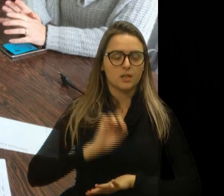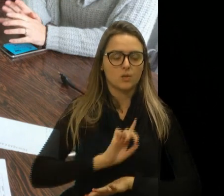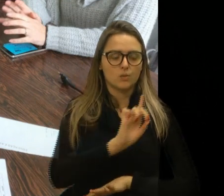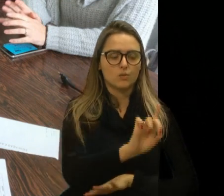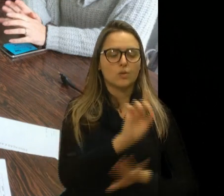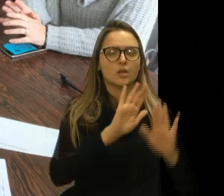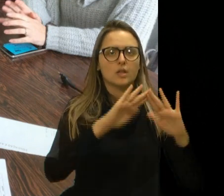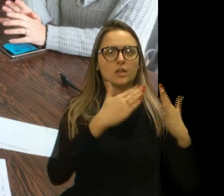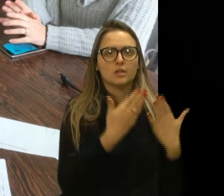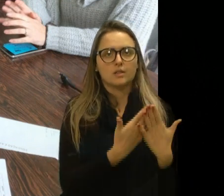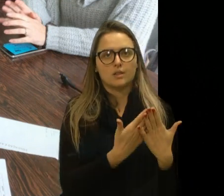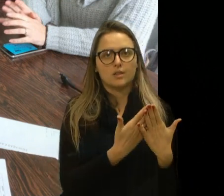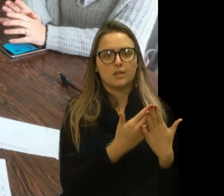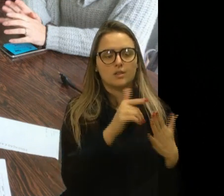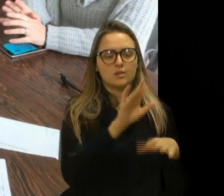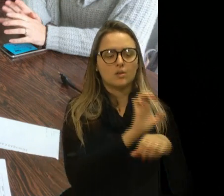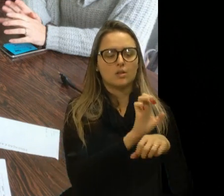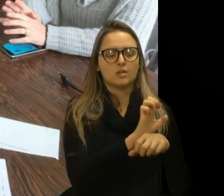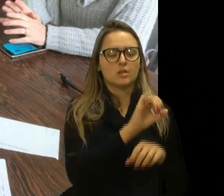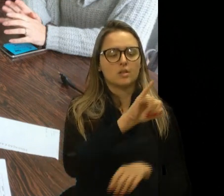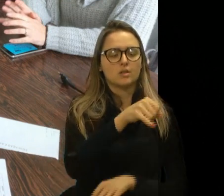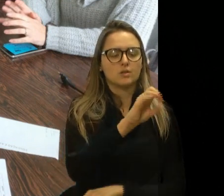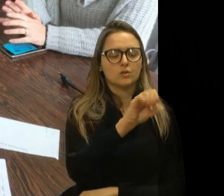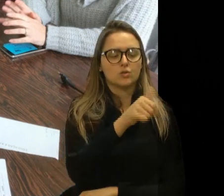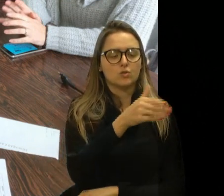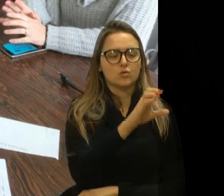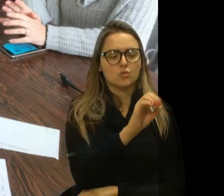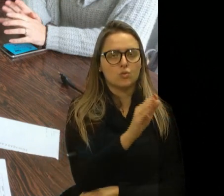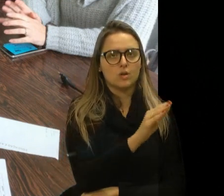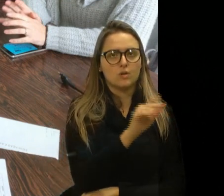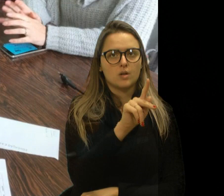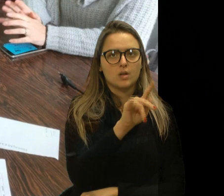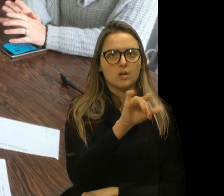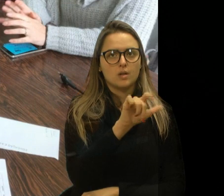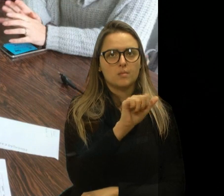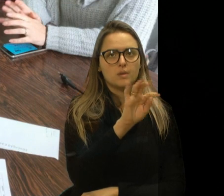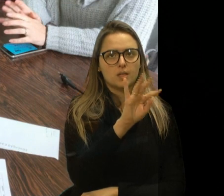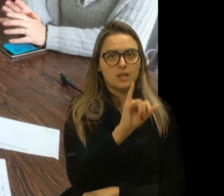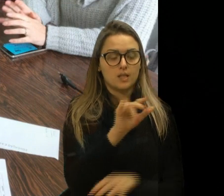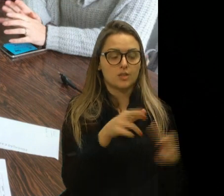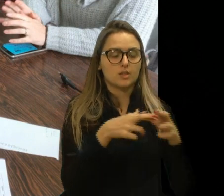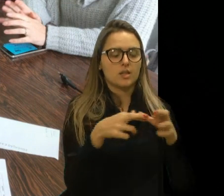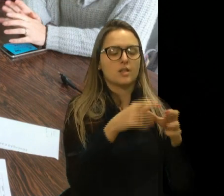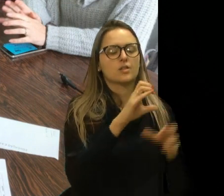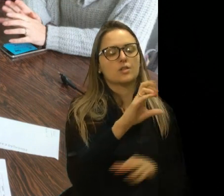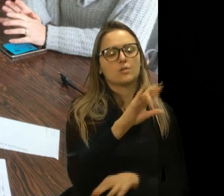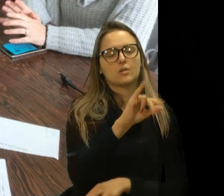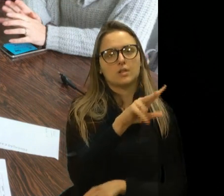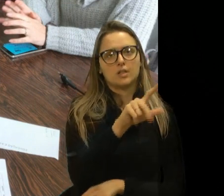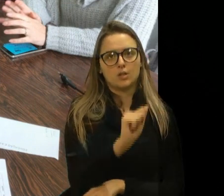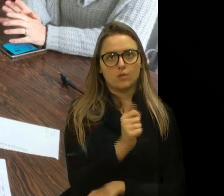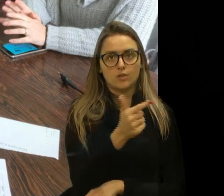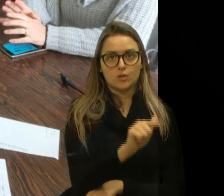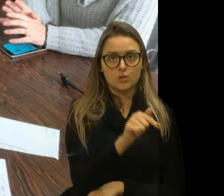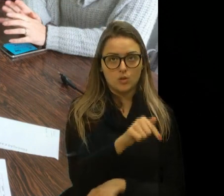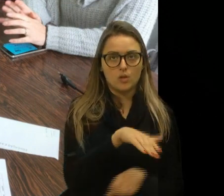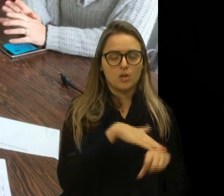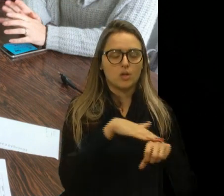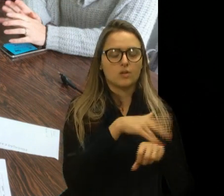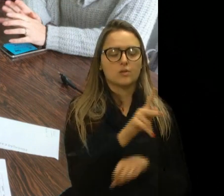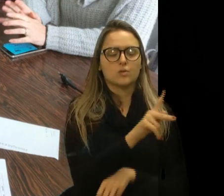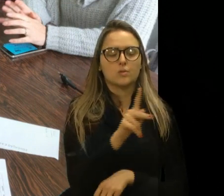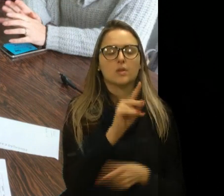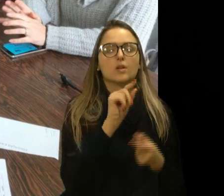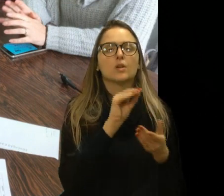Estadual João Pilate, no Distrito de Criúva, mais uma vez, se assim podemos dizer, conversando, então, com os professores sobre a